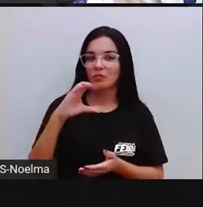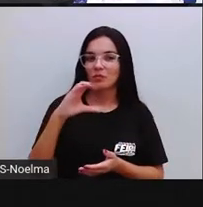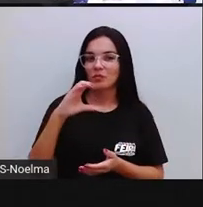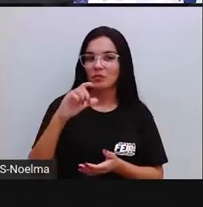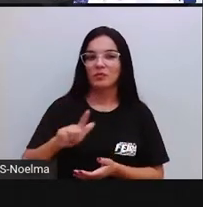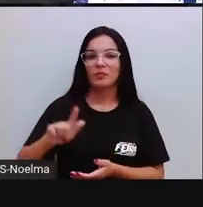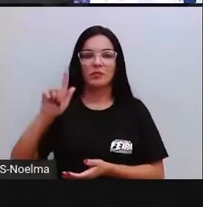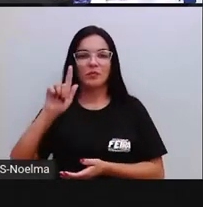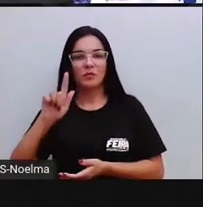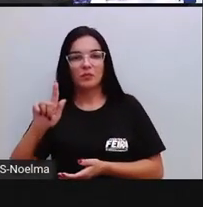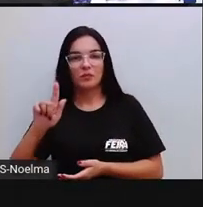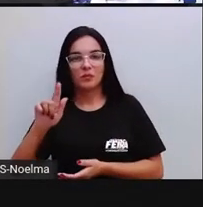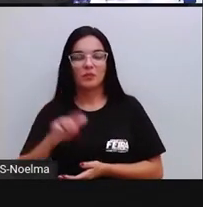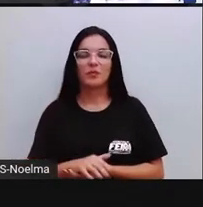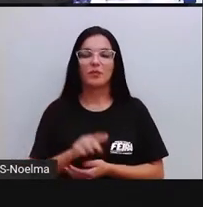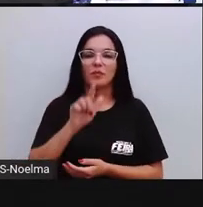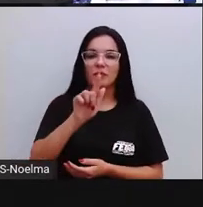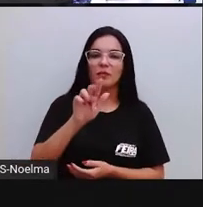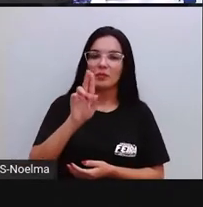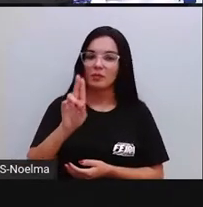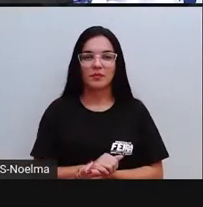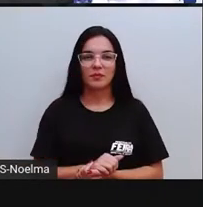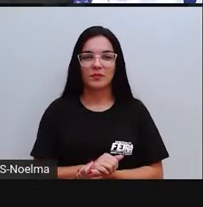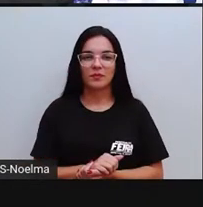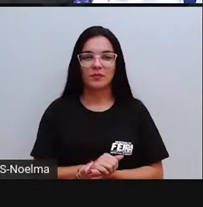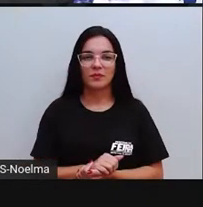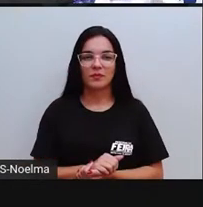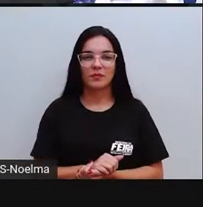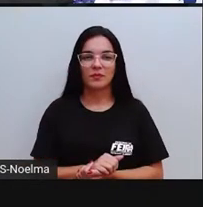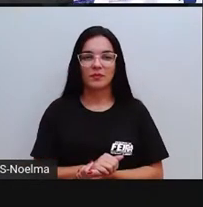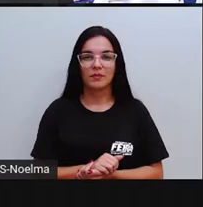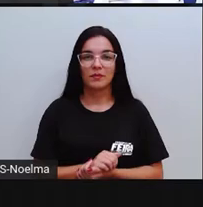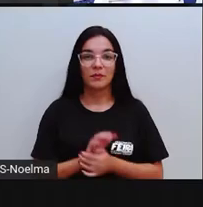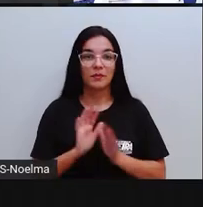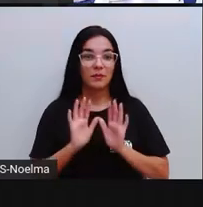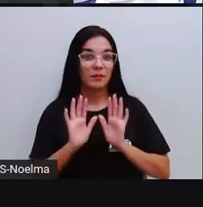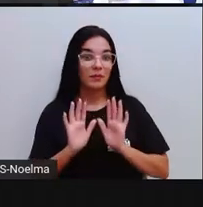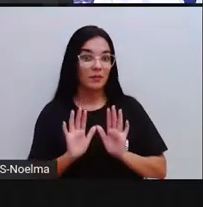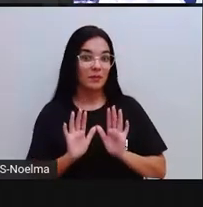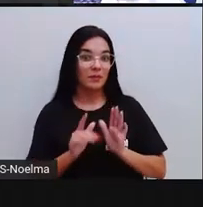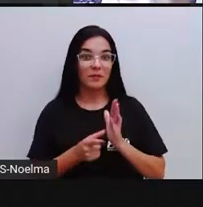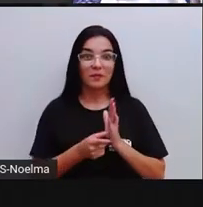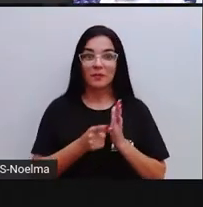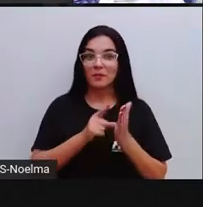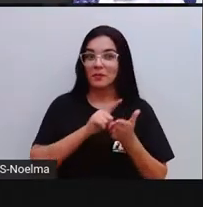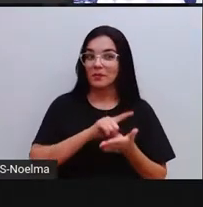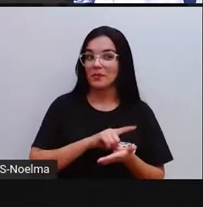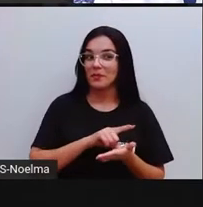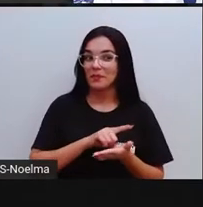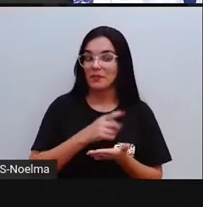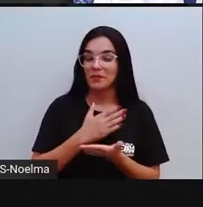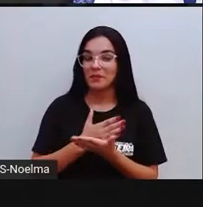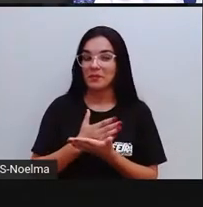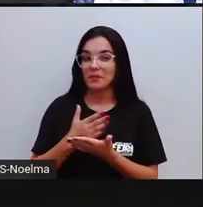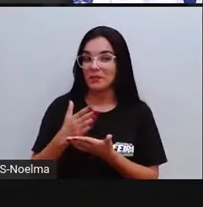G, do GU. Então, vamos lá? Mas antes de nós